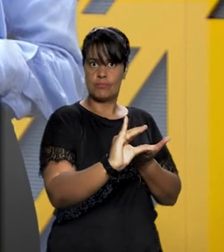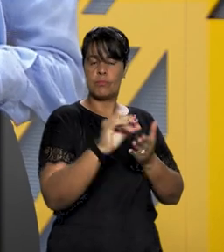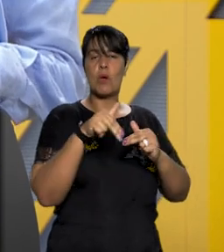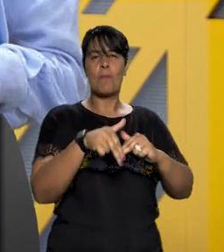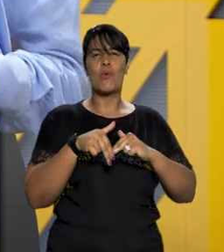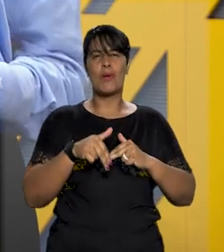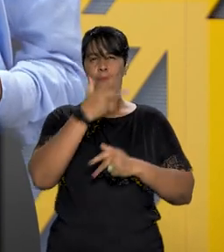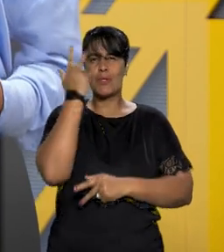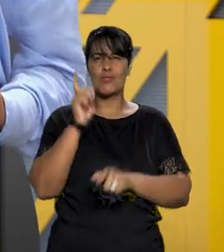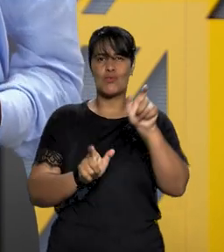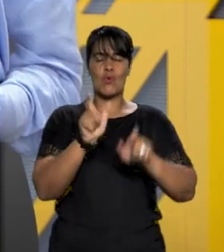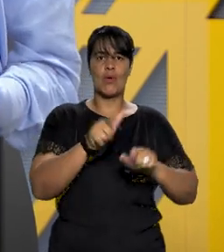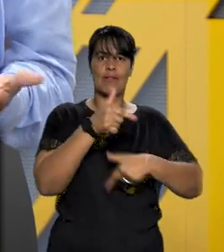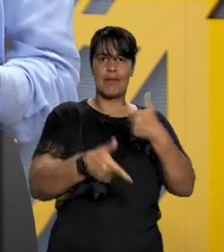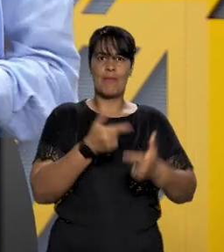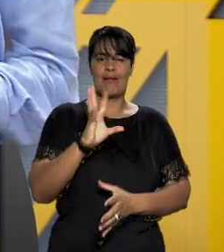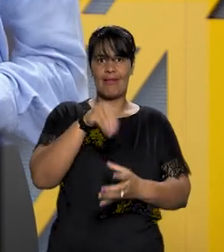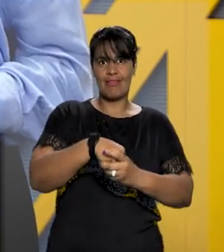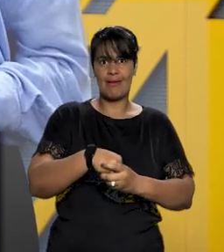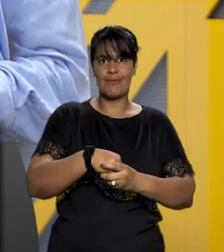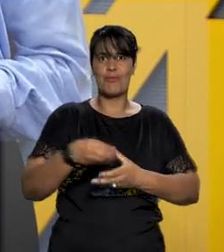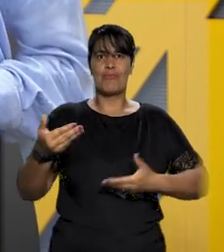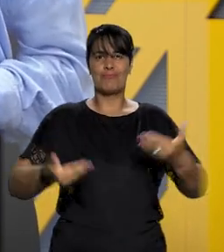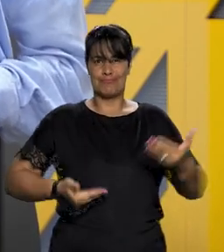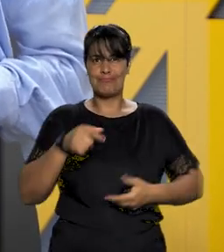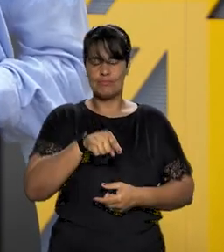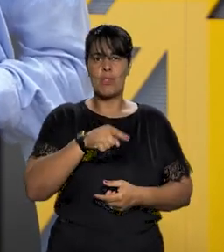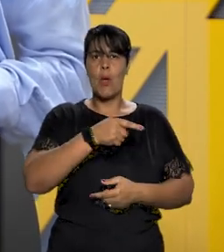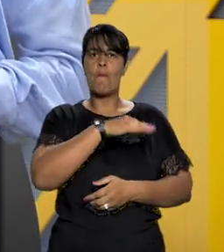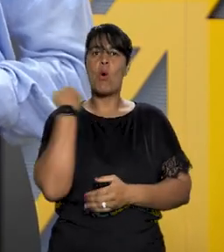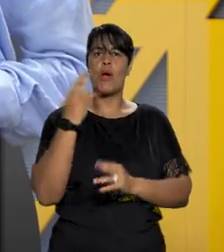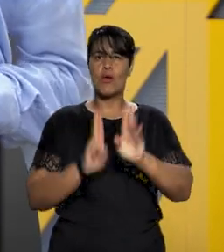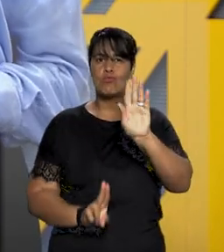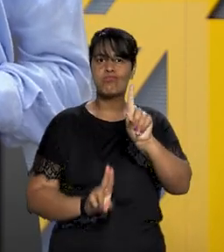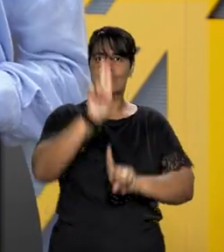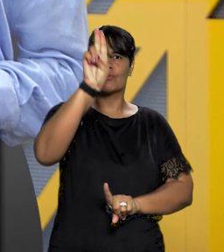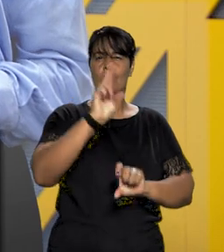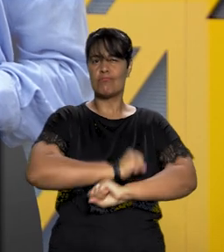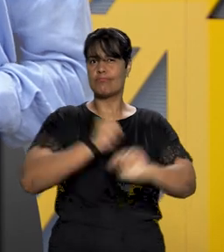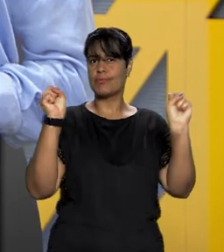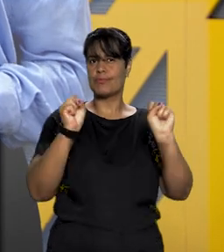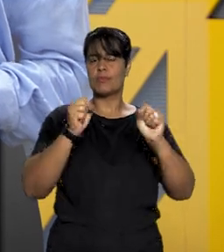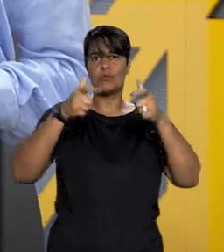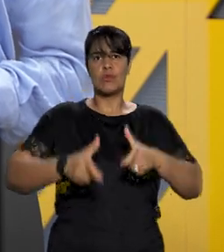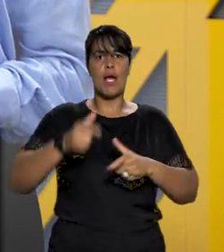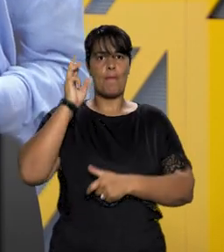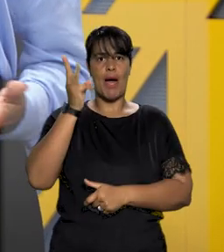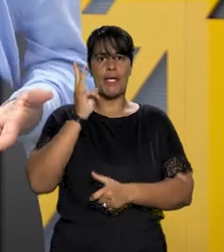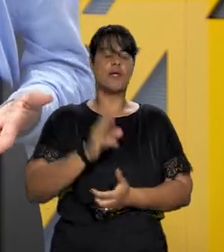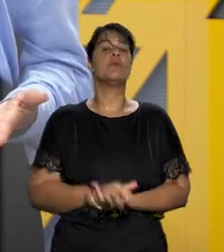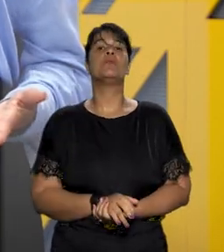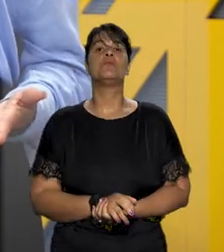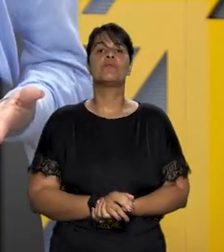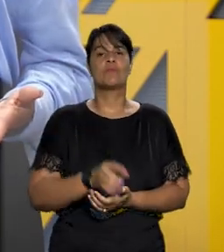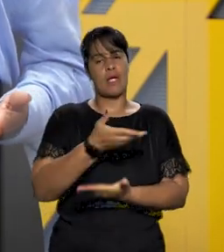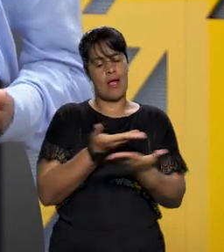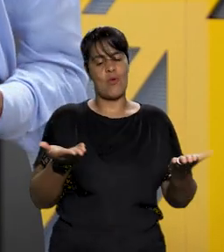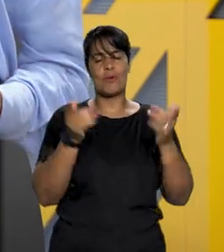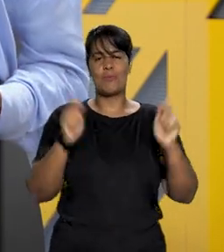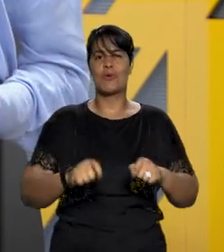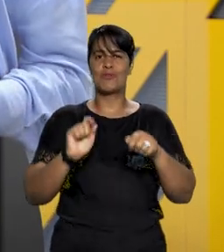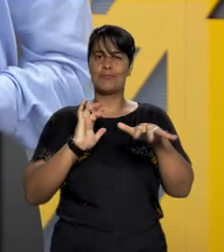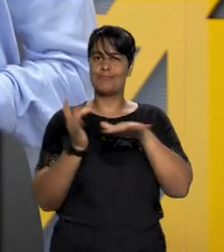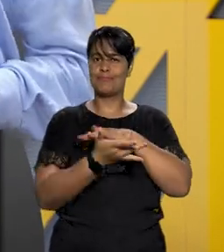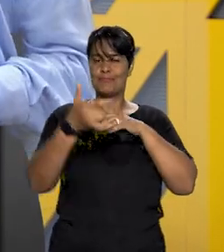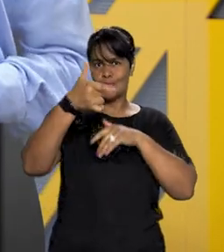por morte de servidor após explosão de foguete em Alcântara, no Maranhão. Você confere outras notícias